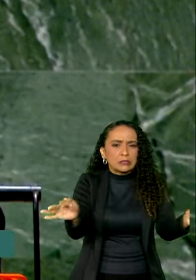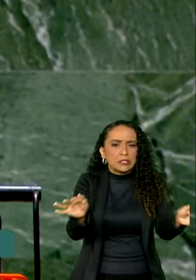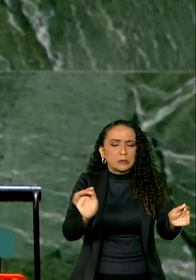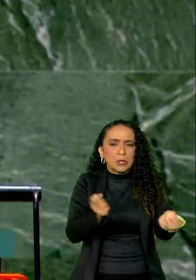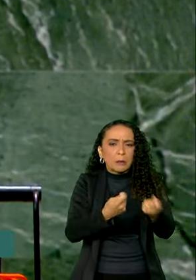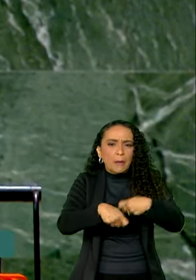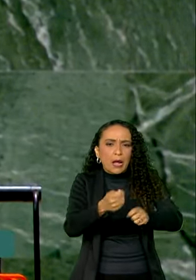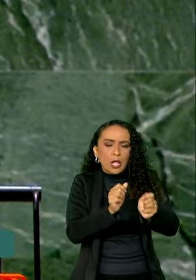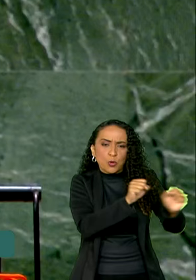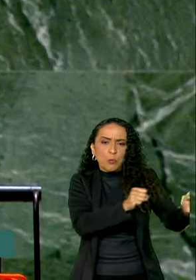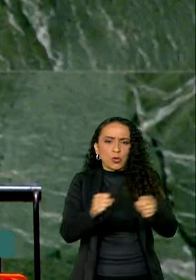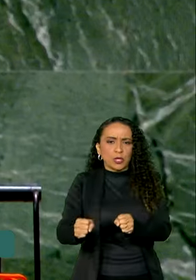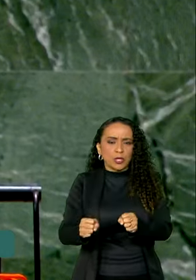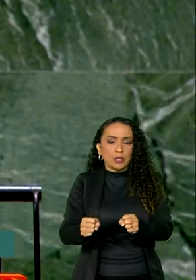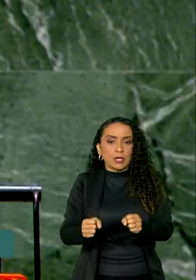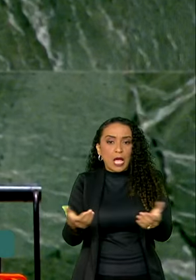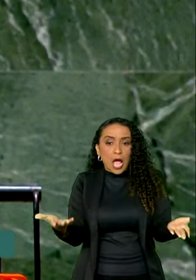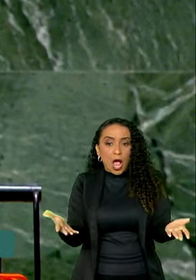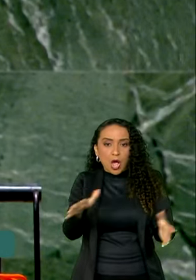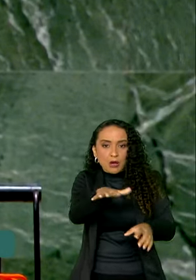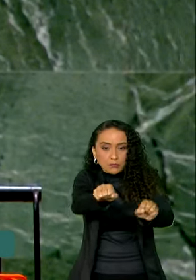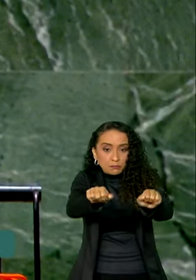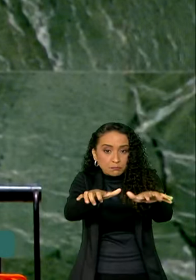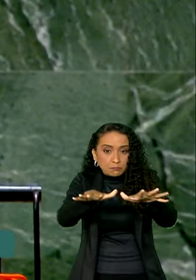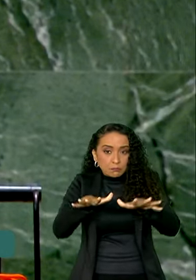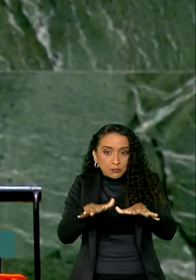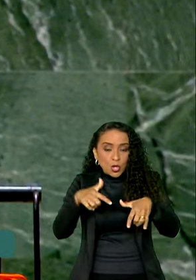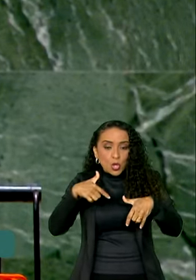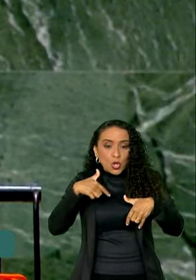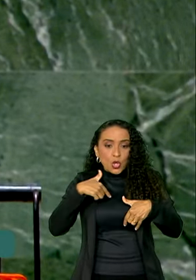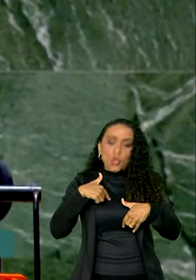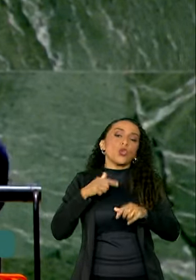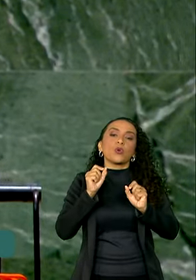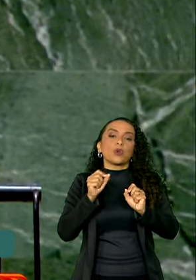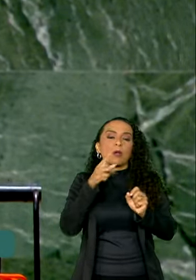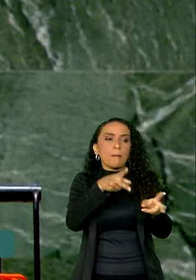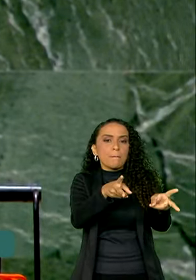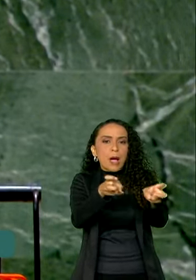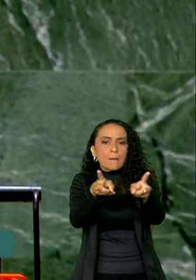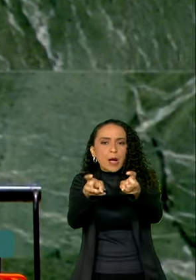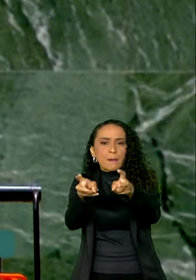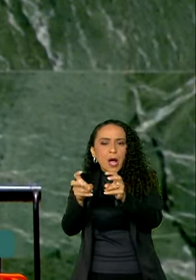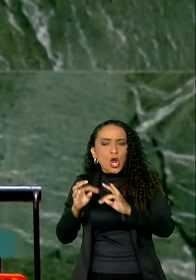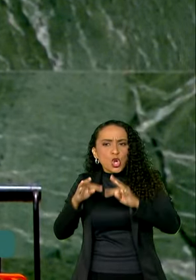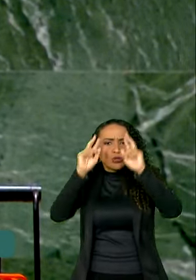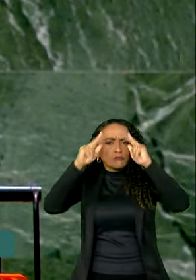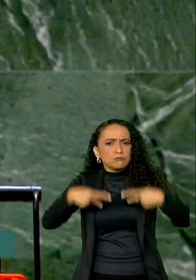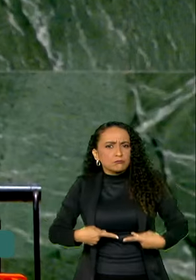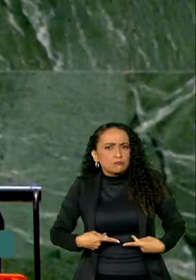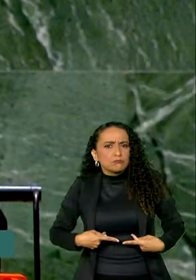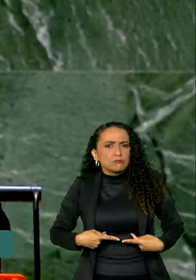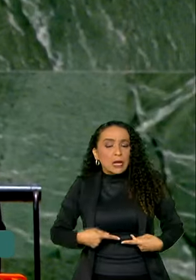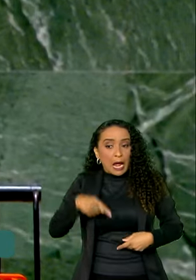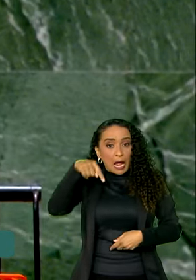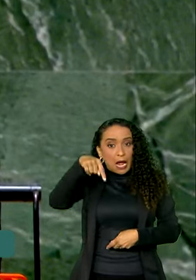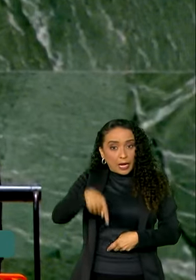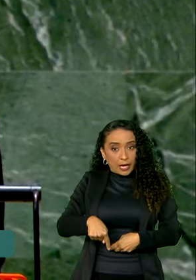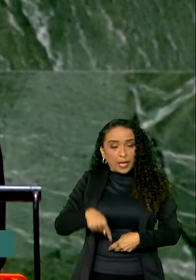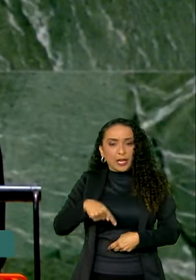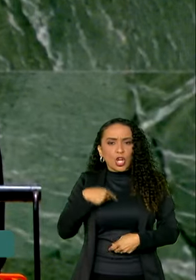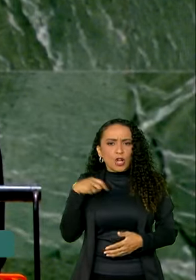mecanismos de poder. Neste plenário, eu couro as aspirações de toda a humanidade. Aqui,